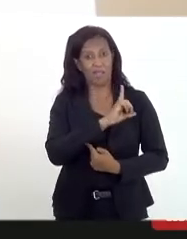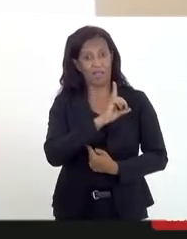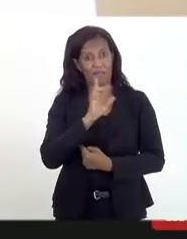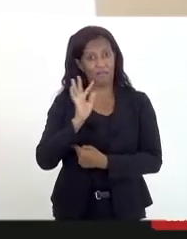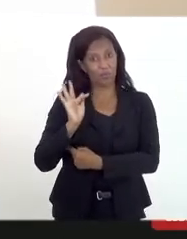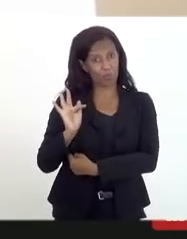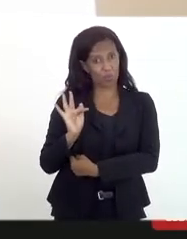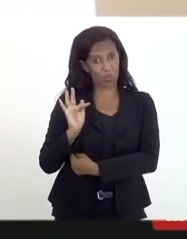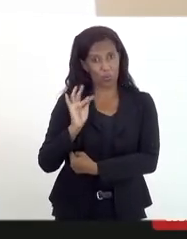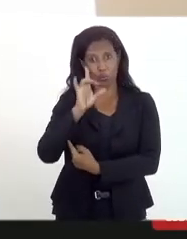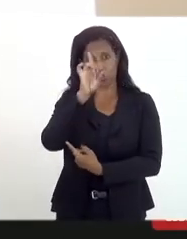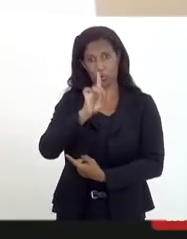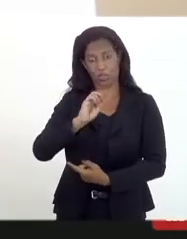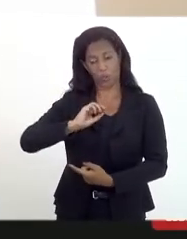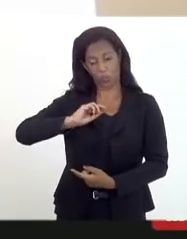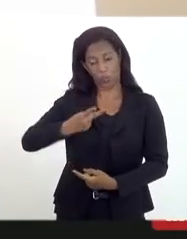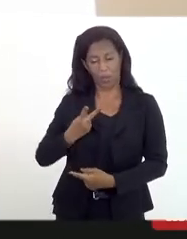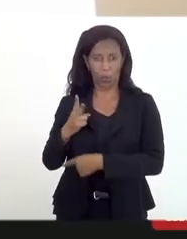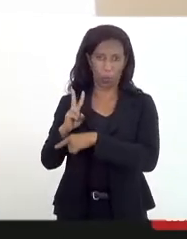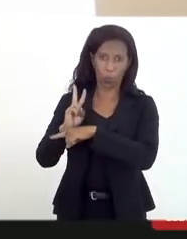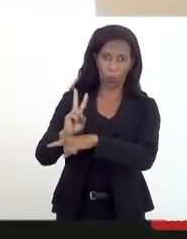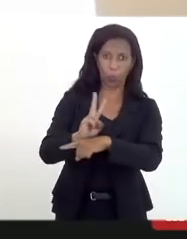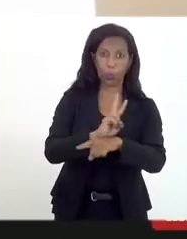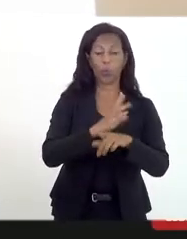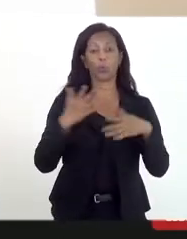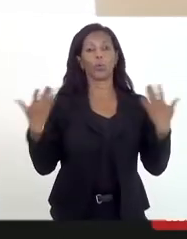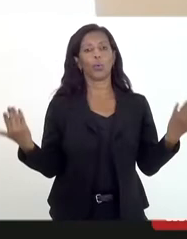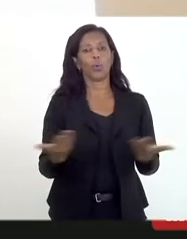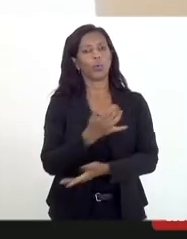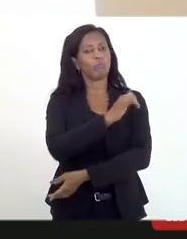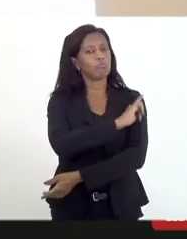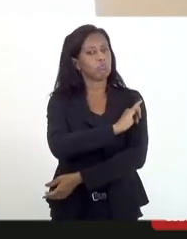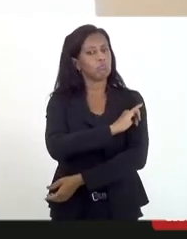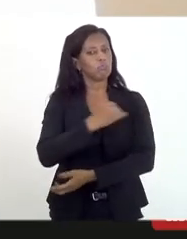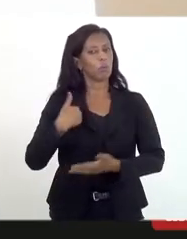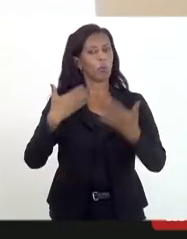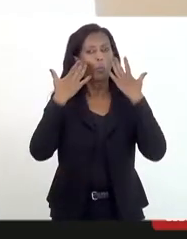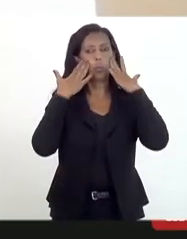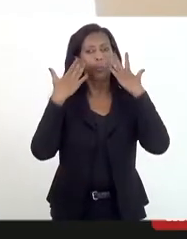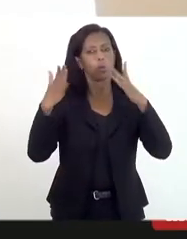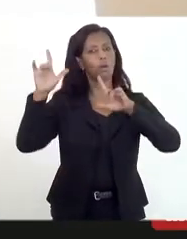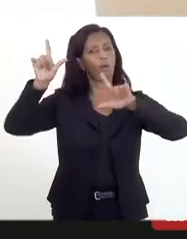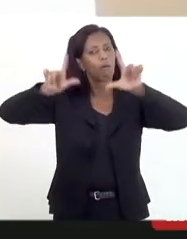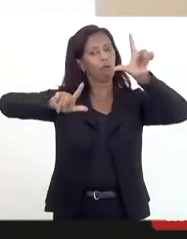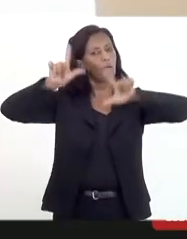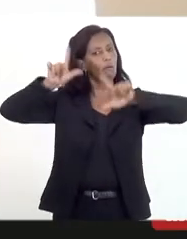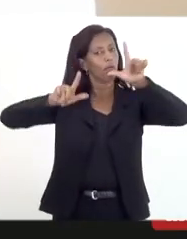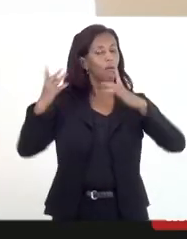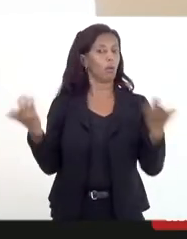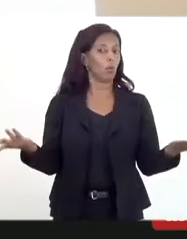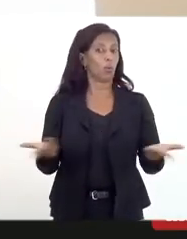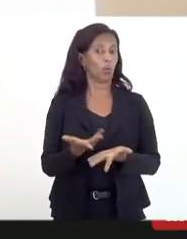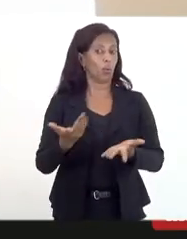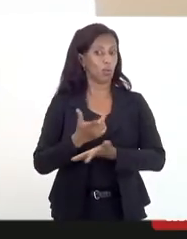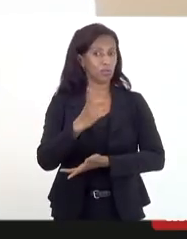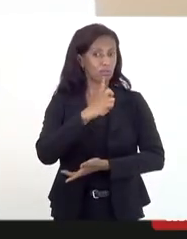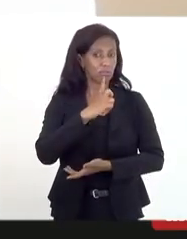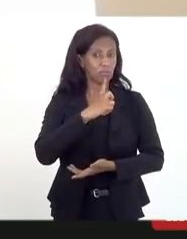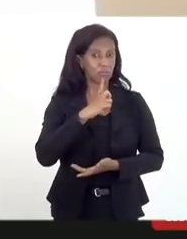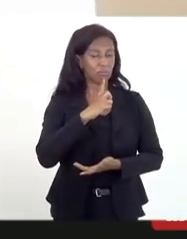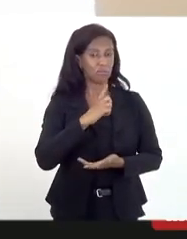que hoje, no Rio de Janeiro, é preciso que se coloque isso de forma pública na televisão, ele hoje existe,